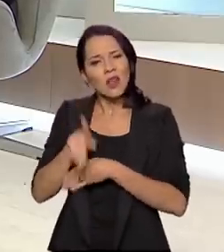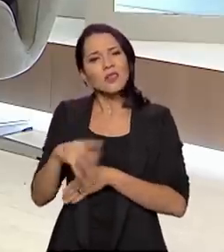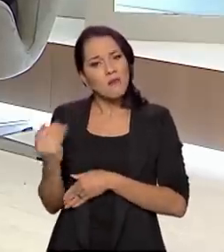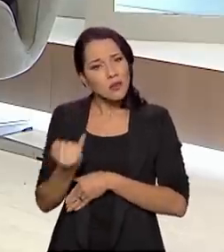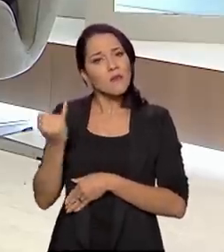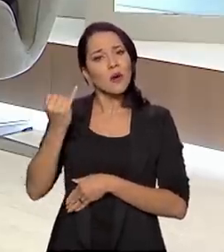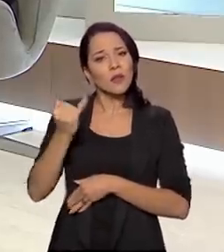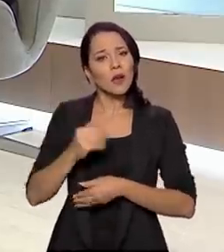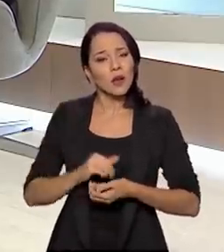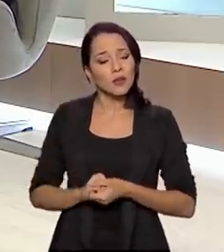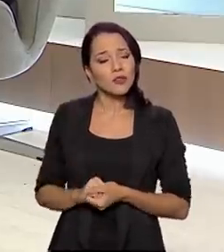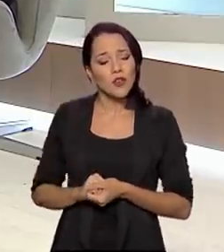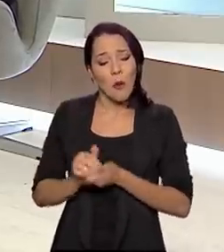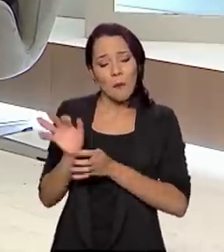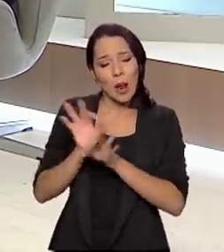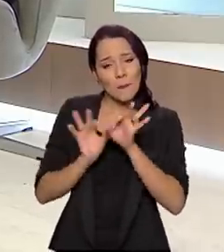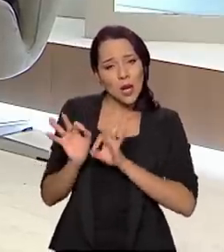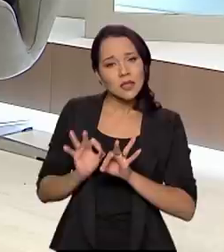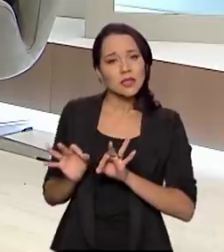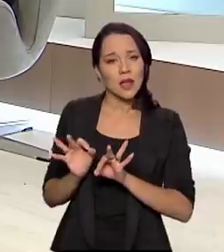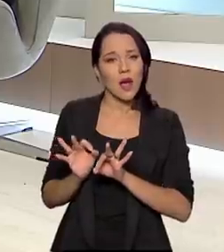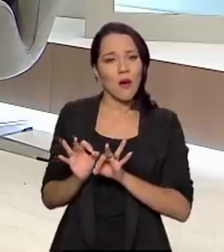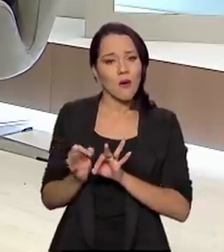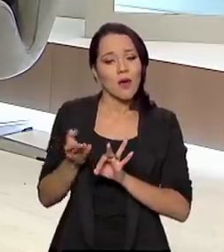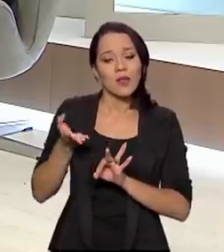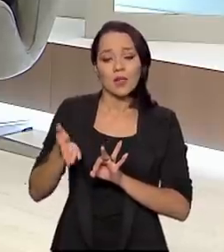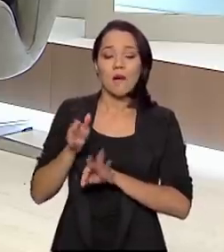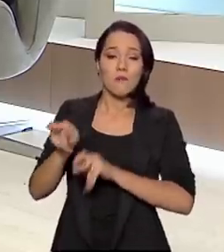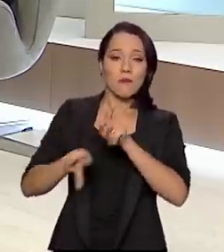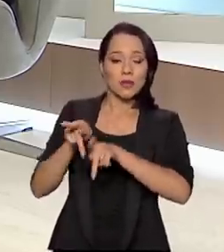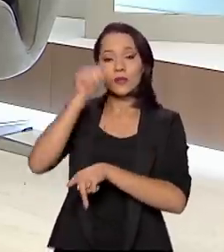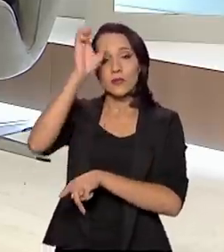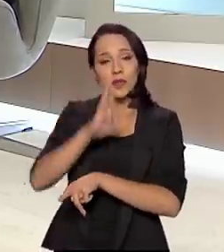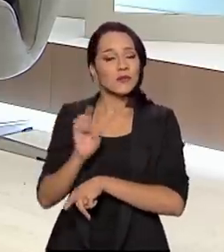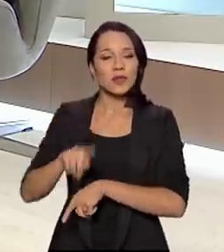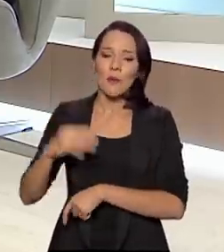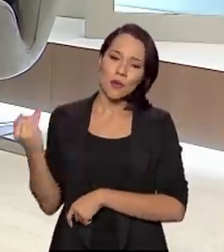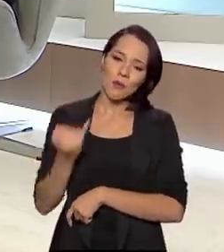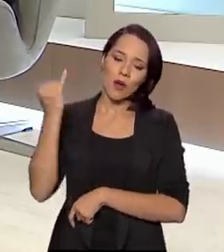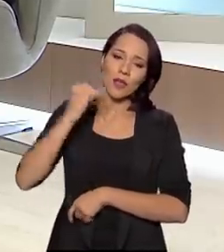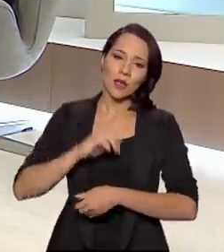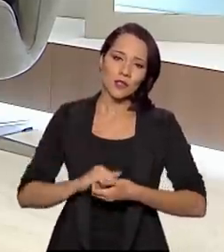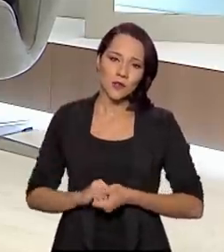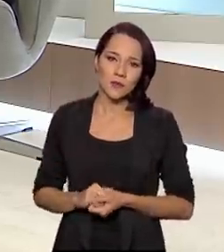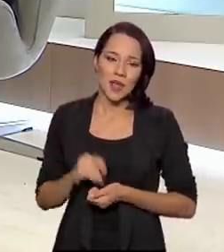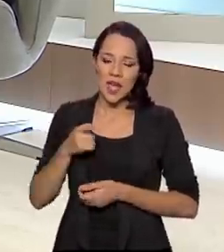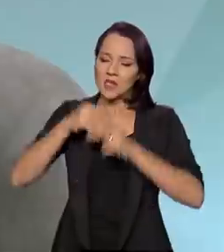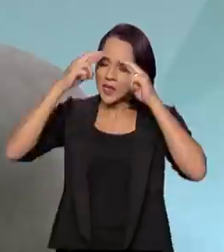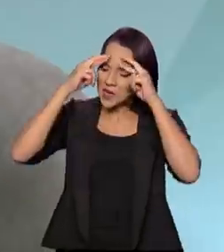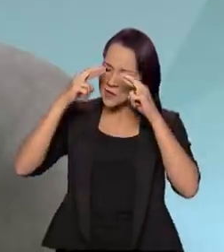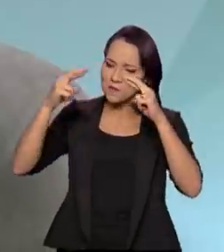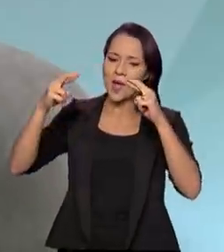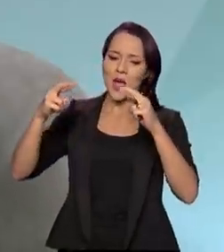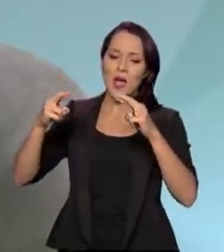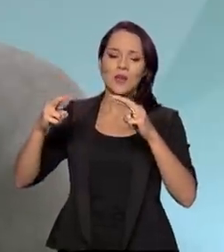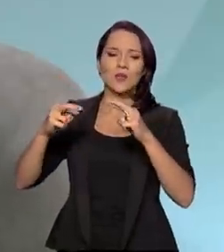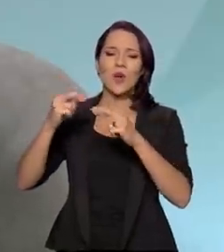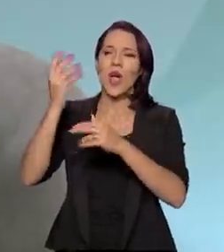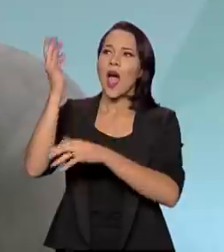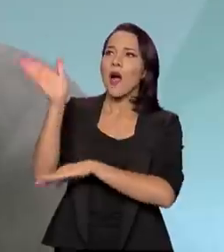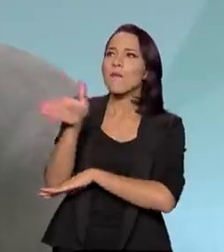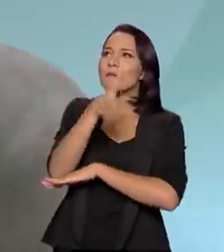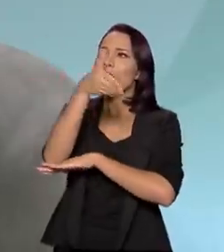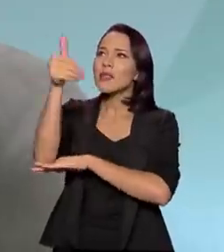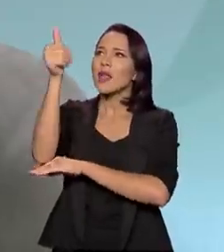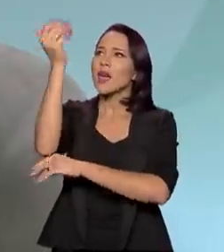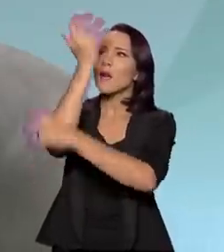importante, né? Para a formação do povo brasileiro é muito importante, esse respeito ao hino nacional,